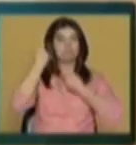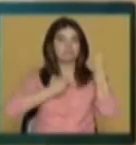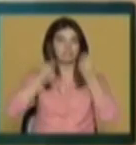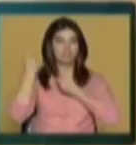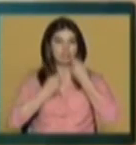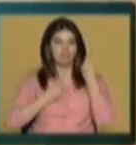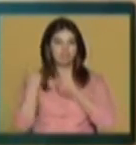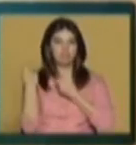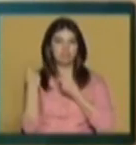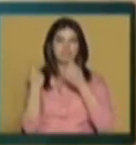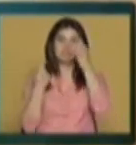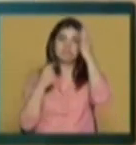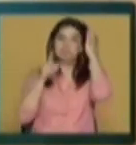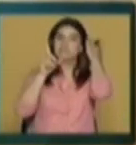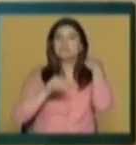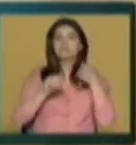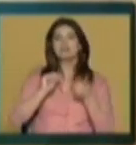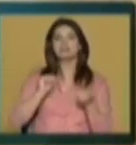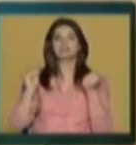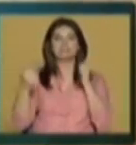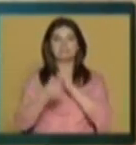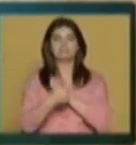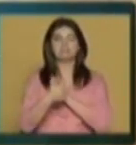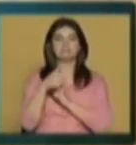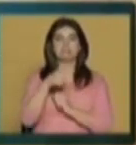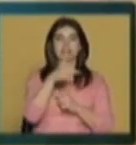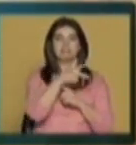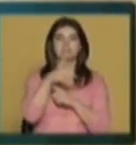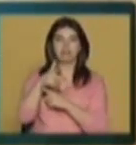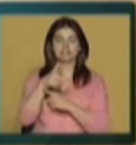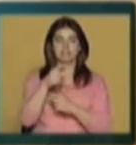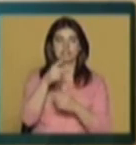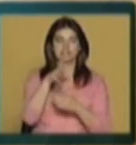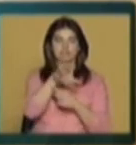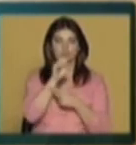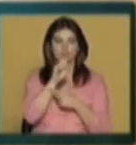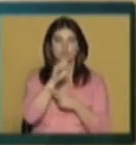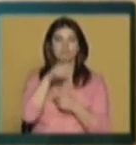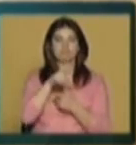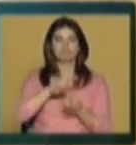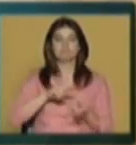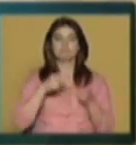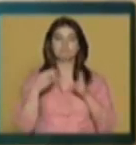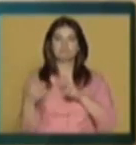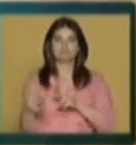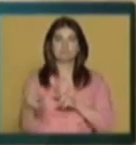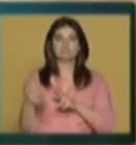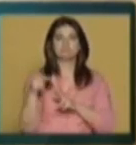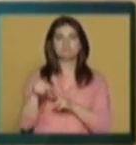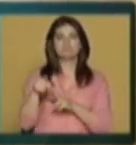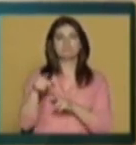e a transformação da imagem que obtemos numa imagem conceptual